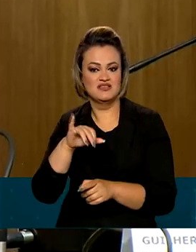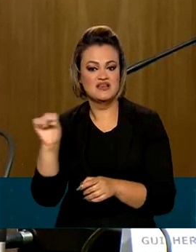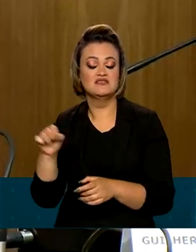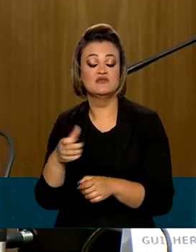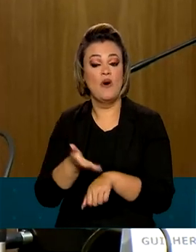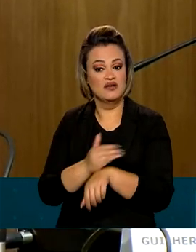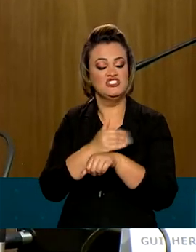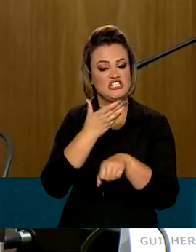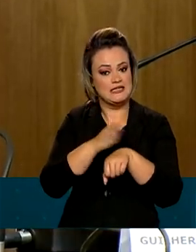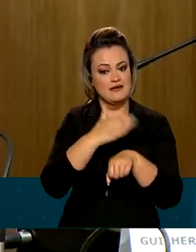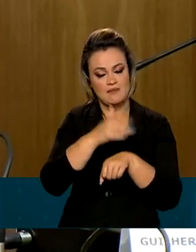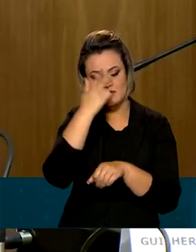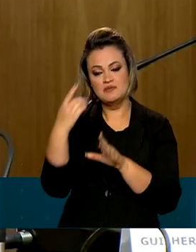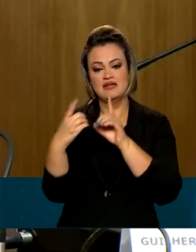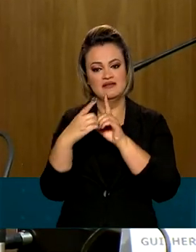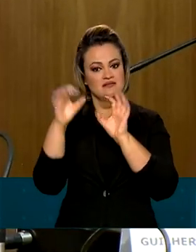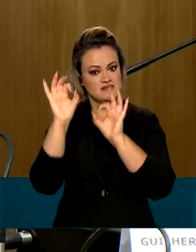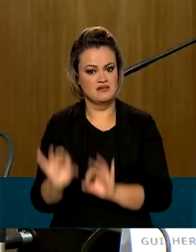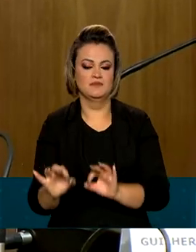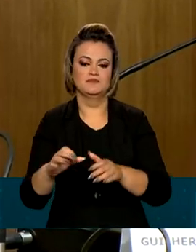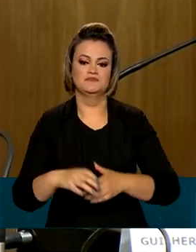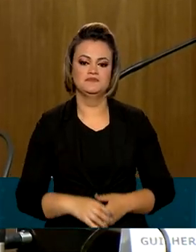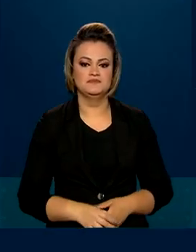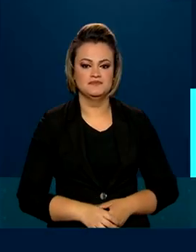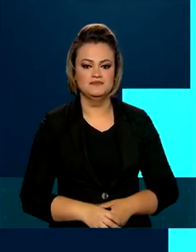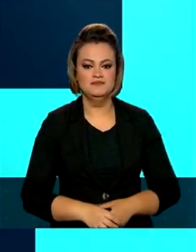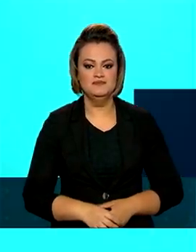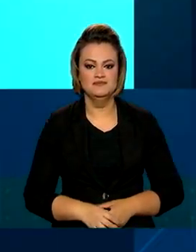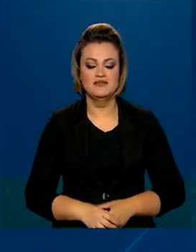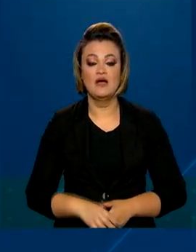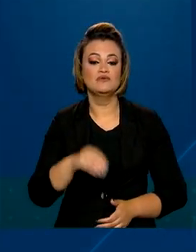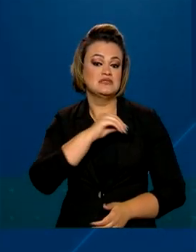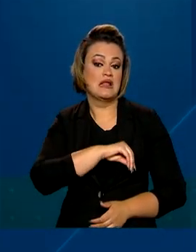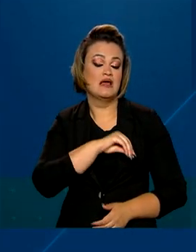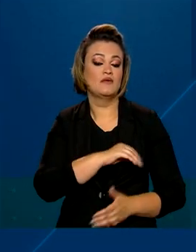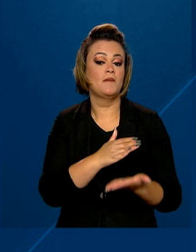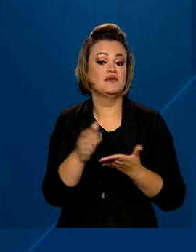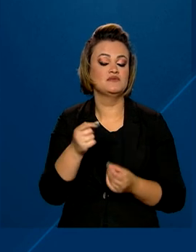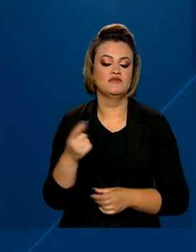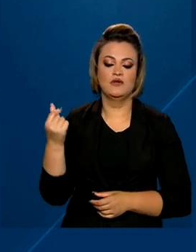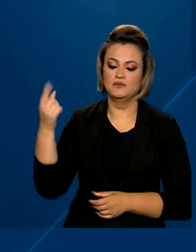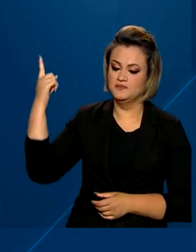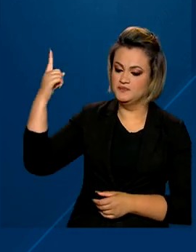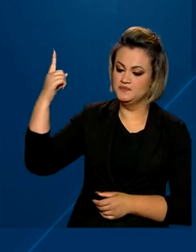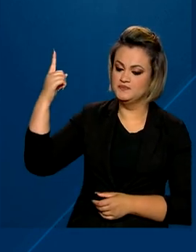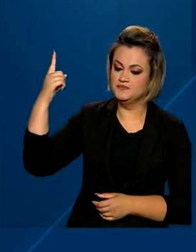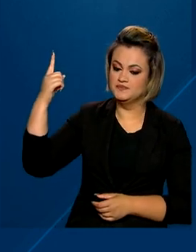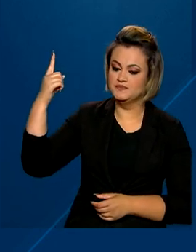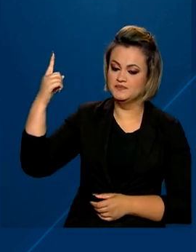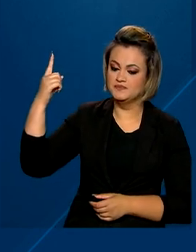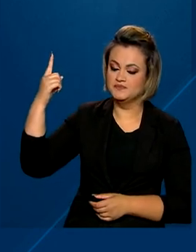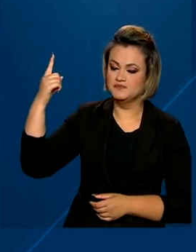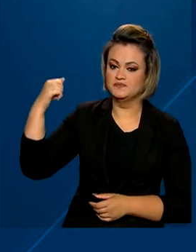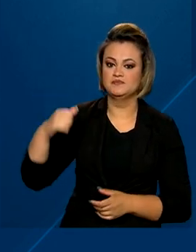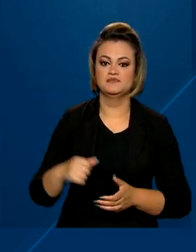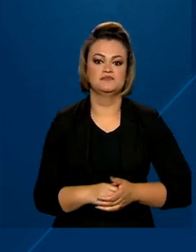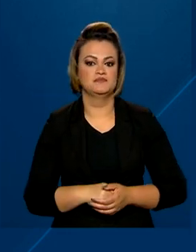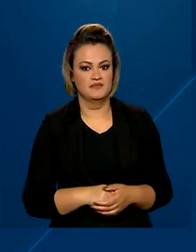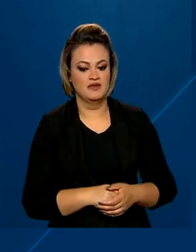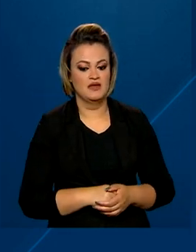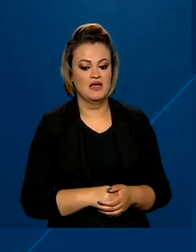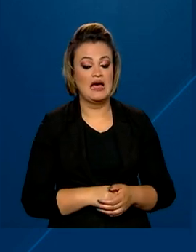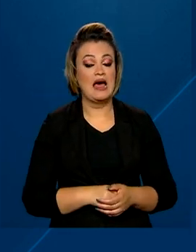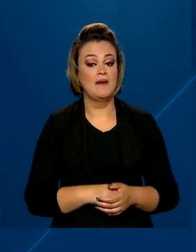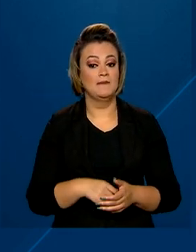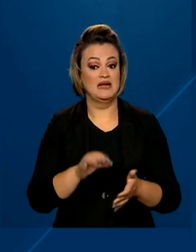serviços feitos por aquela autarquia INSS. O salário inicial é de R 5.905. O